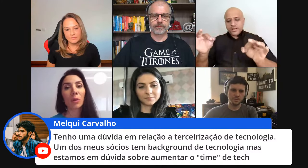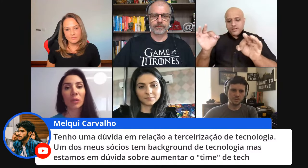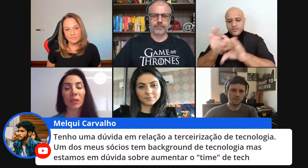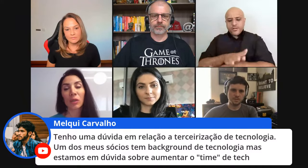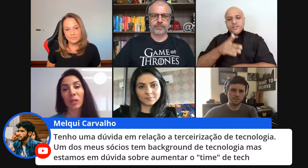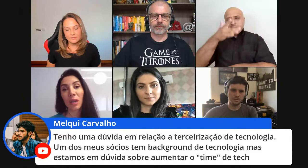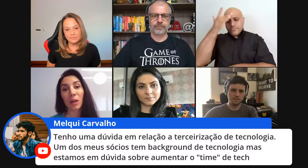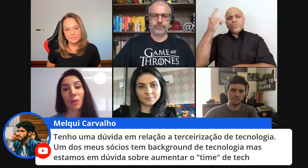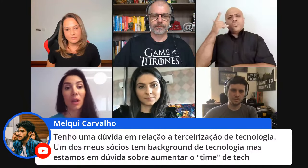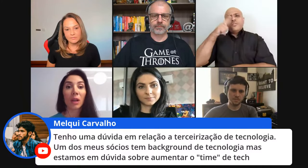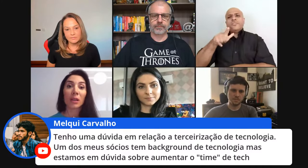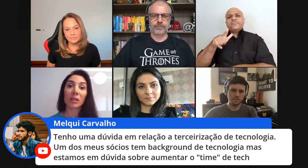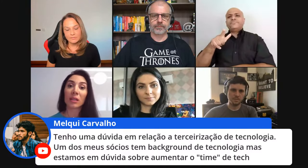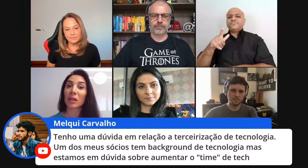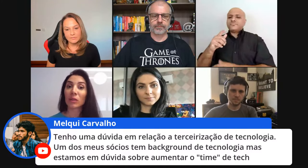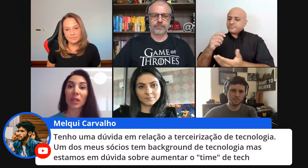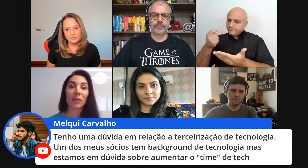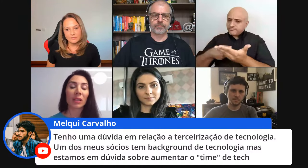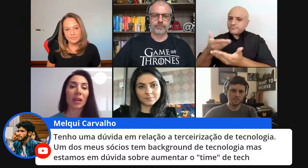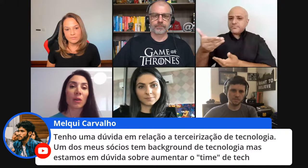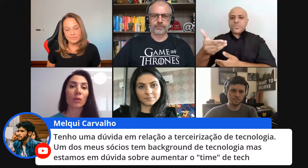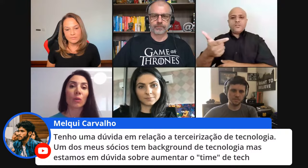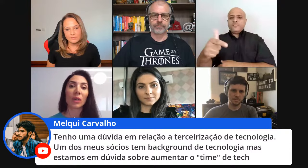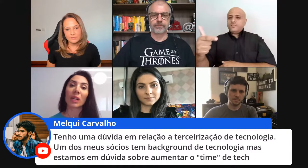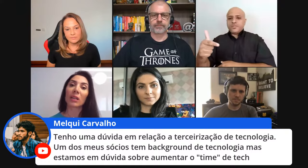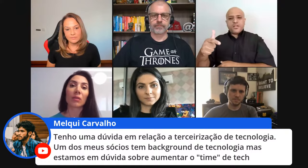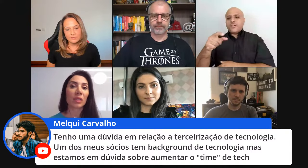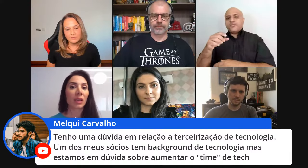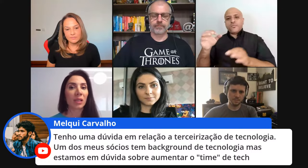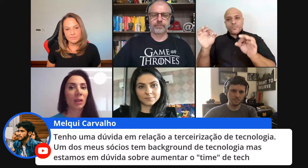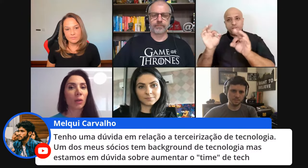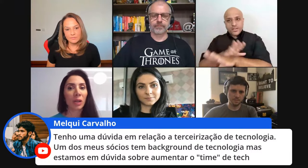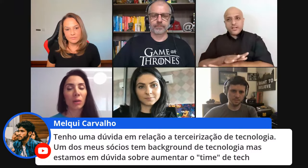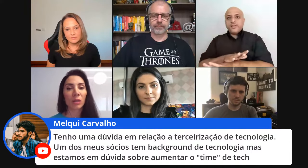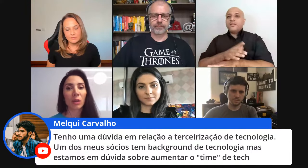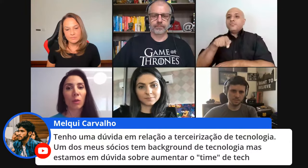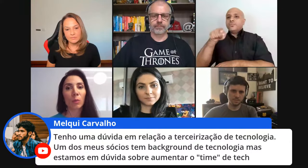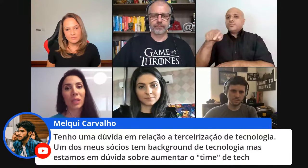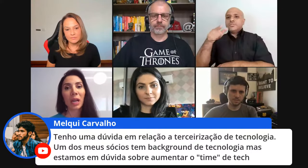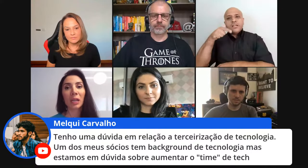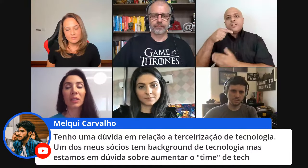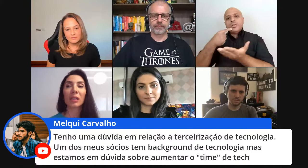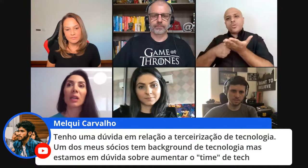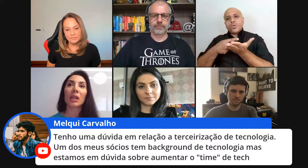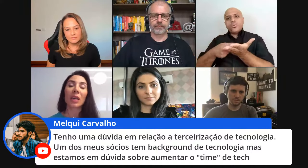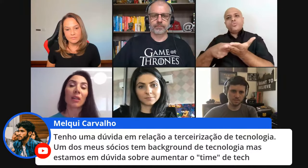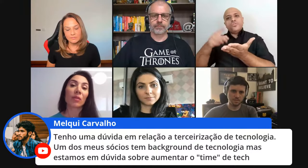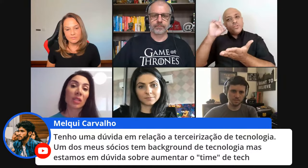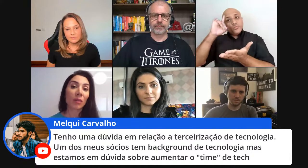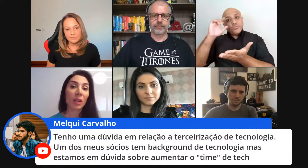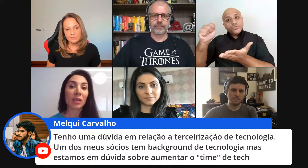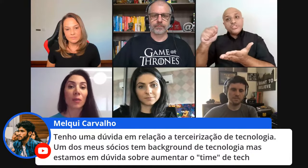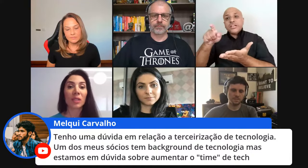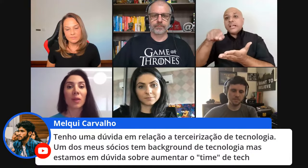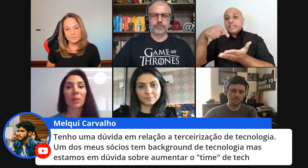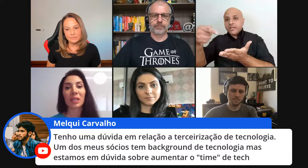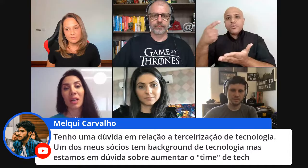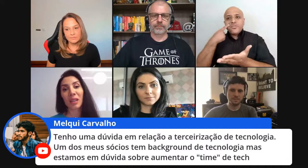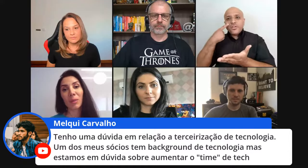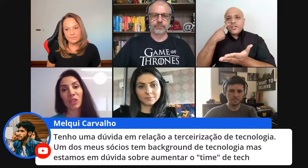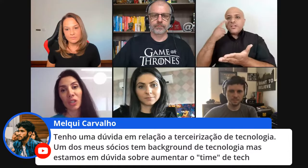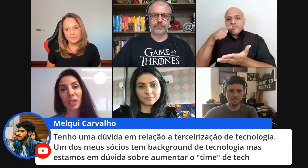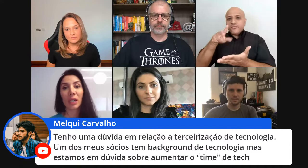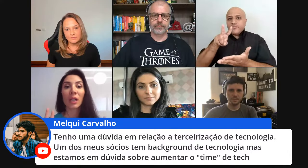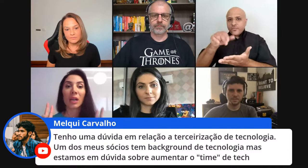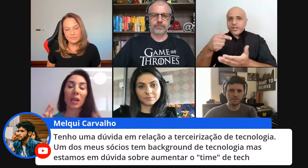pessoa vai para o contrato social se não teve a entrega concluída vocês negociam uma data e aí você vê se você vai